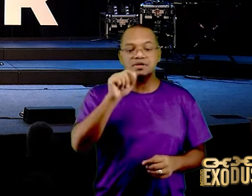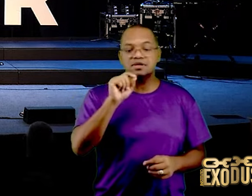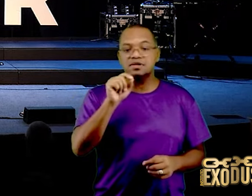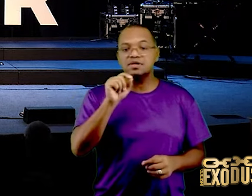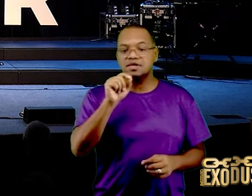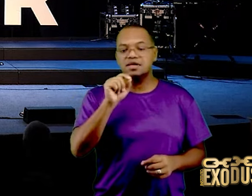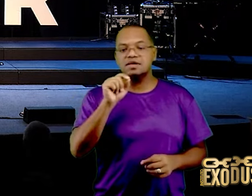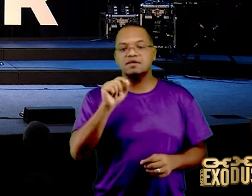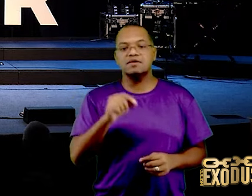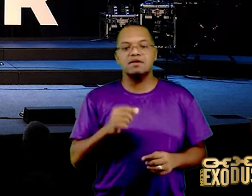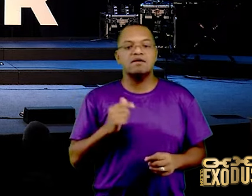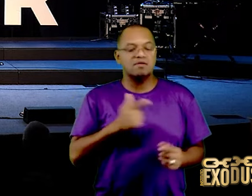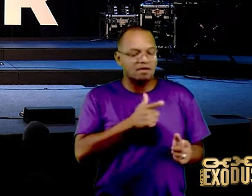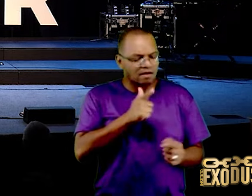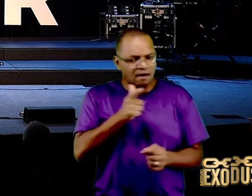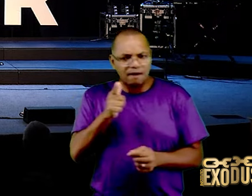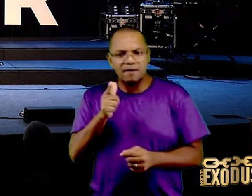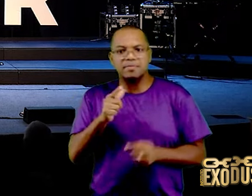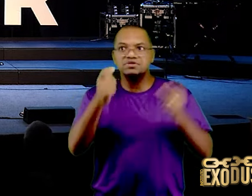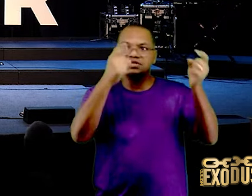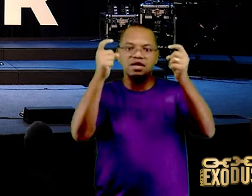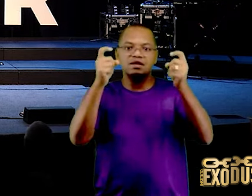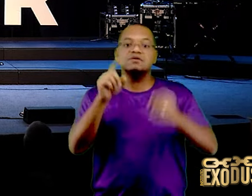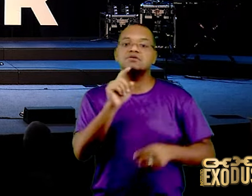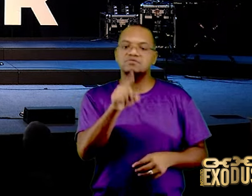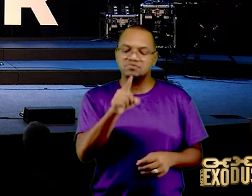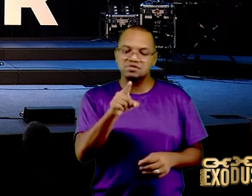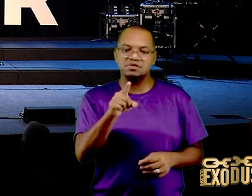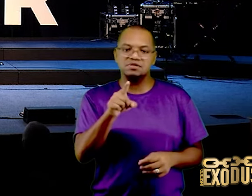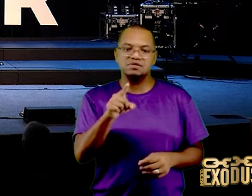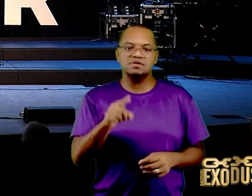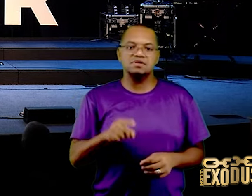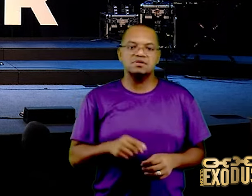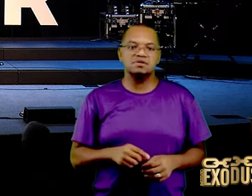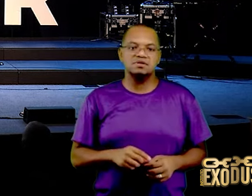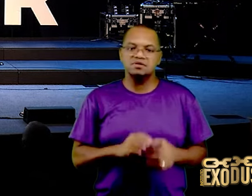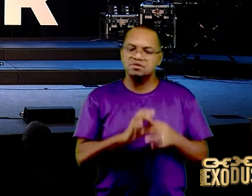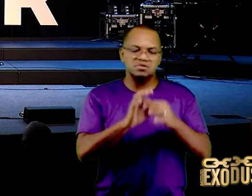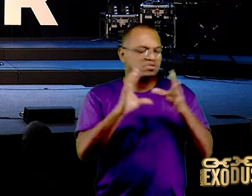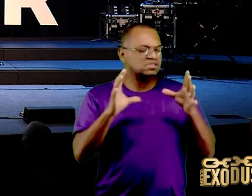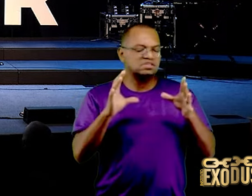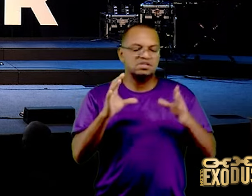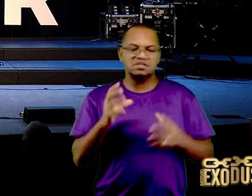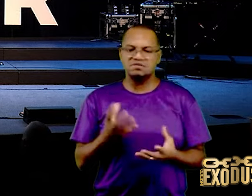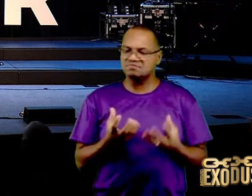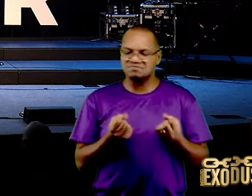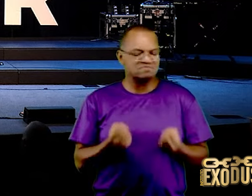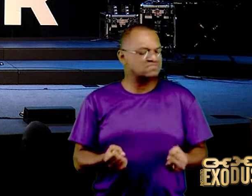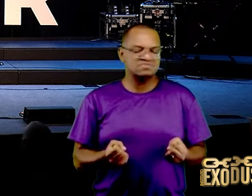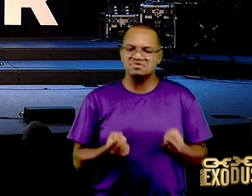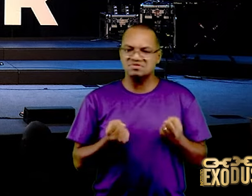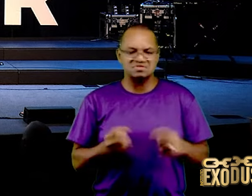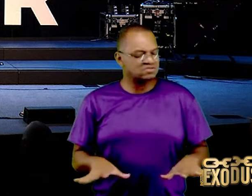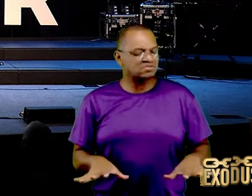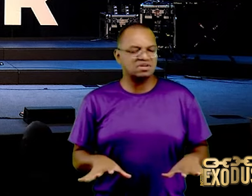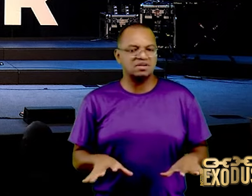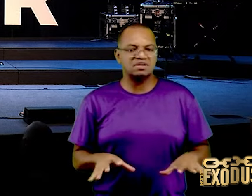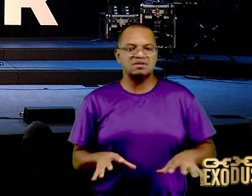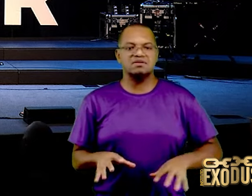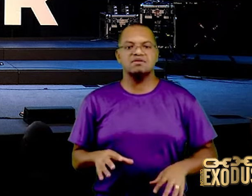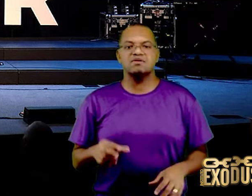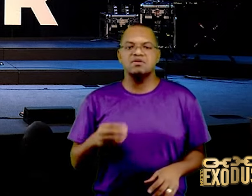não deixe a tua vida, suja, estragar aquilo que Deus te deu, você está armado até os dentes, não está?